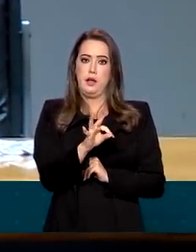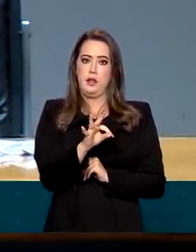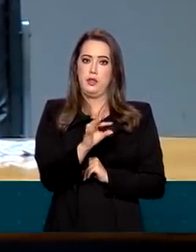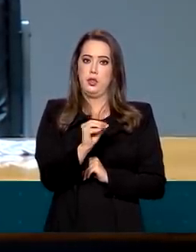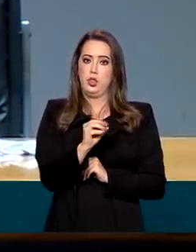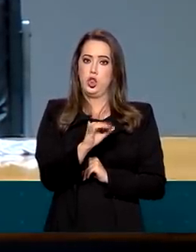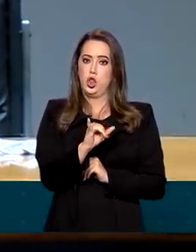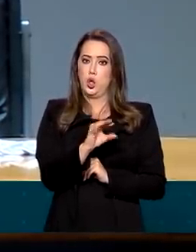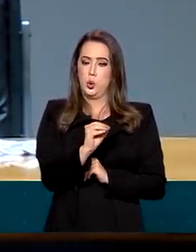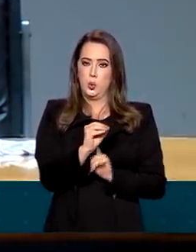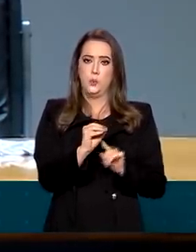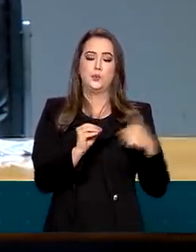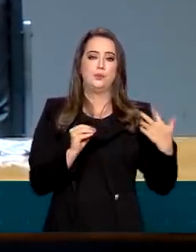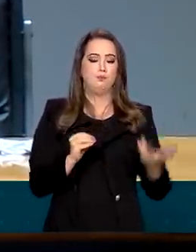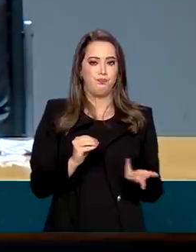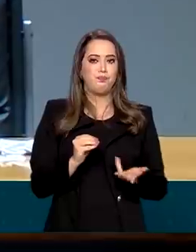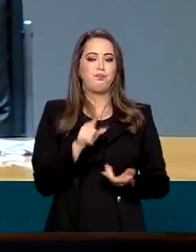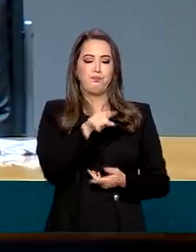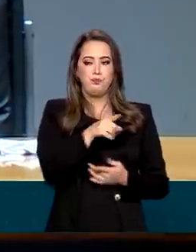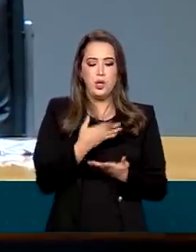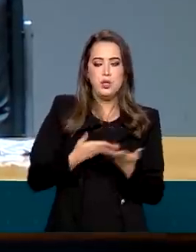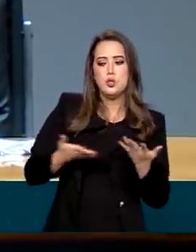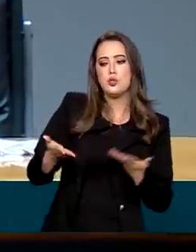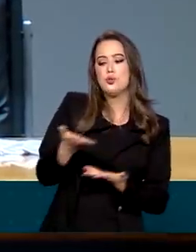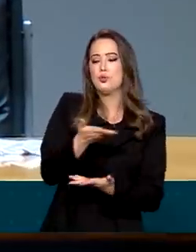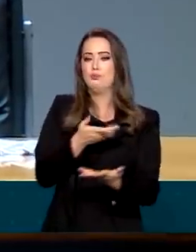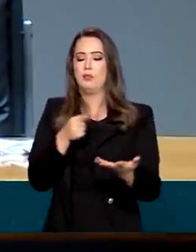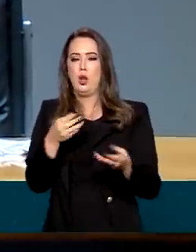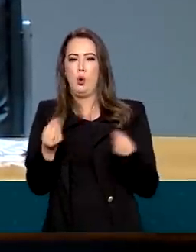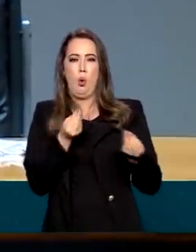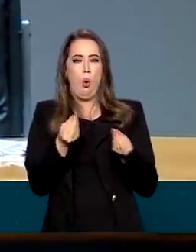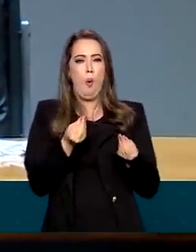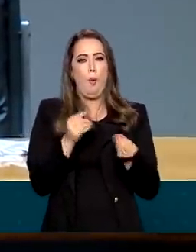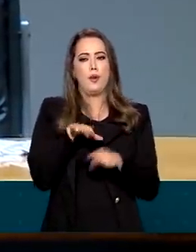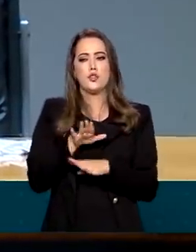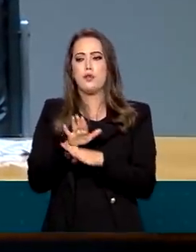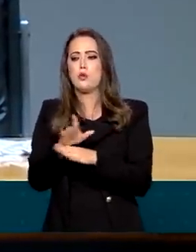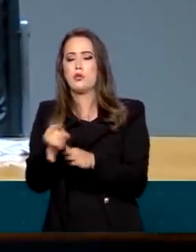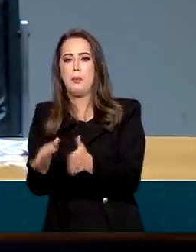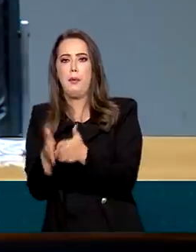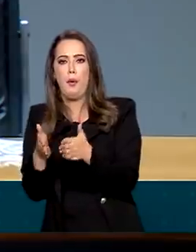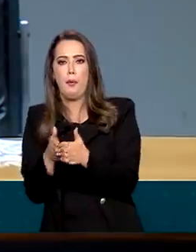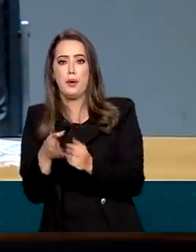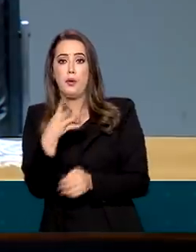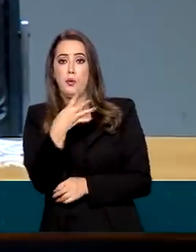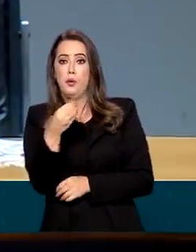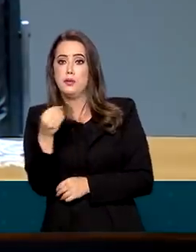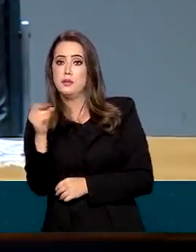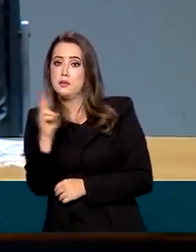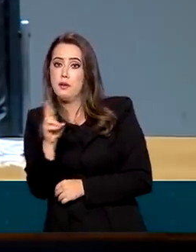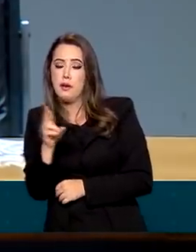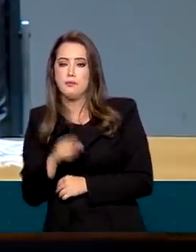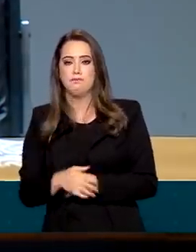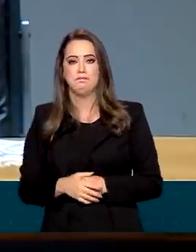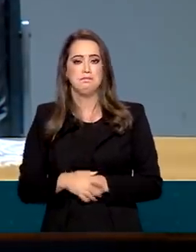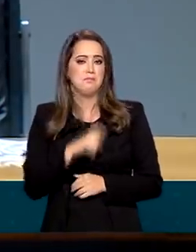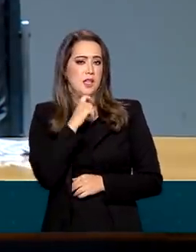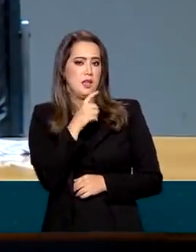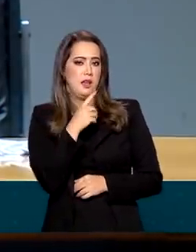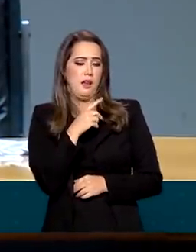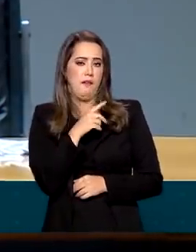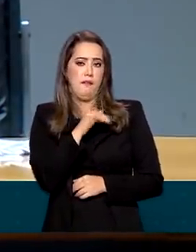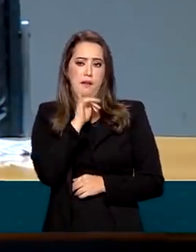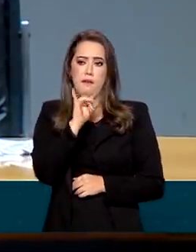aí precisamos para esse olhar, como é que nós vamos atender? Porque ninguém vai questionar esses 400